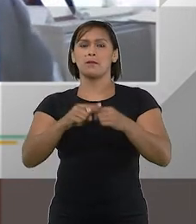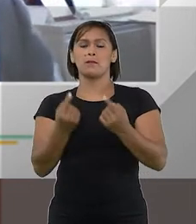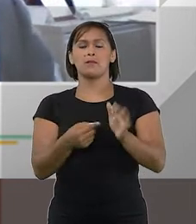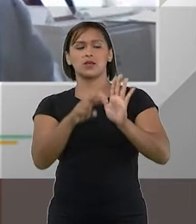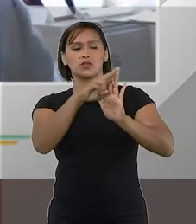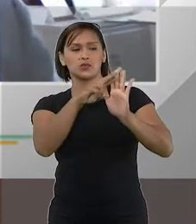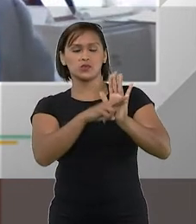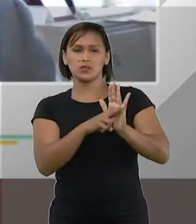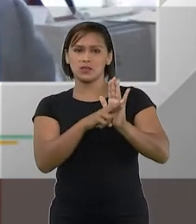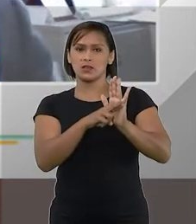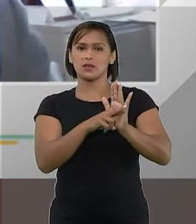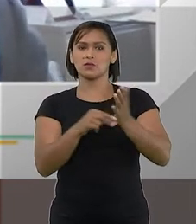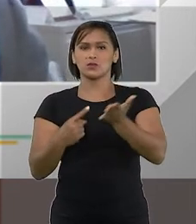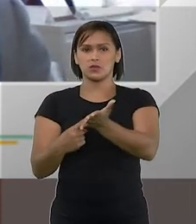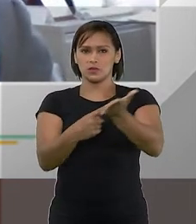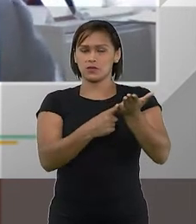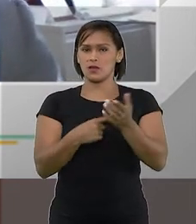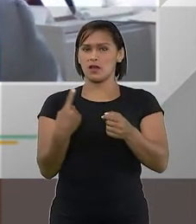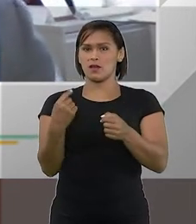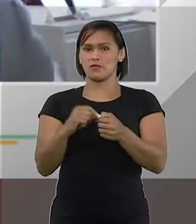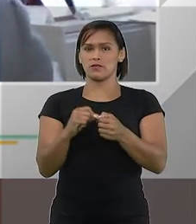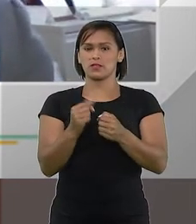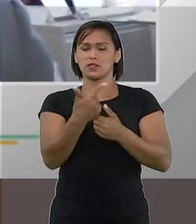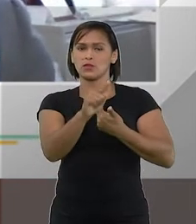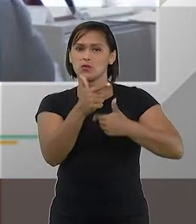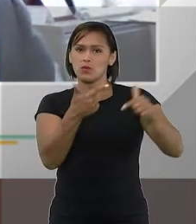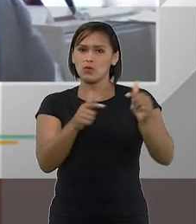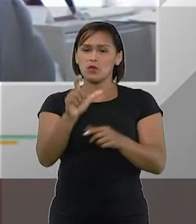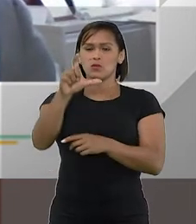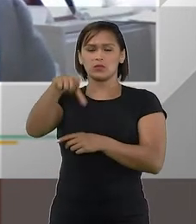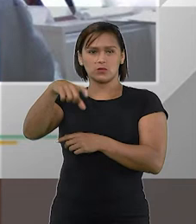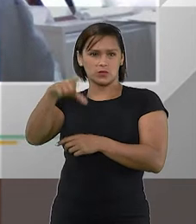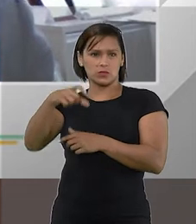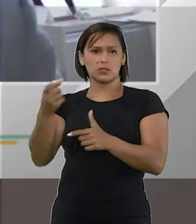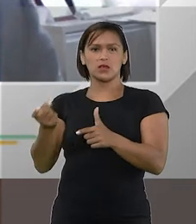E os termos dos acordos que ela está fazendo com os seus